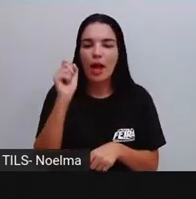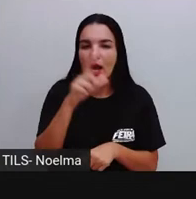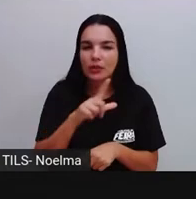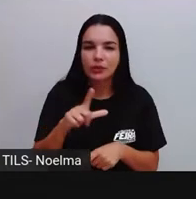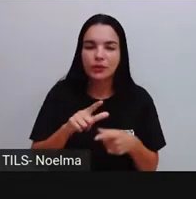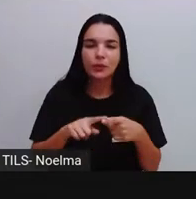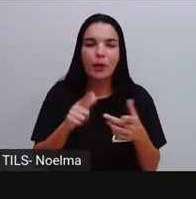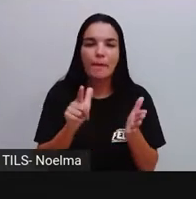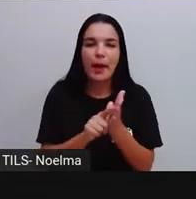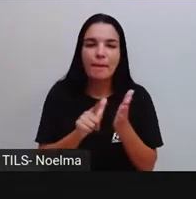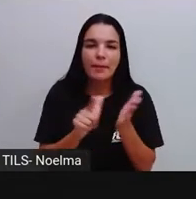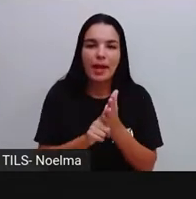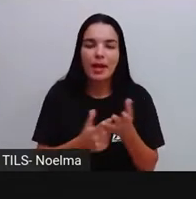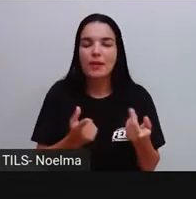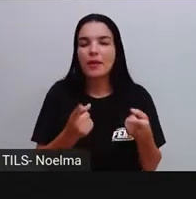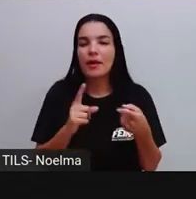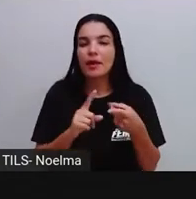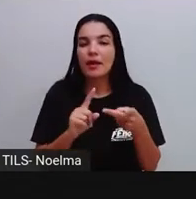isopor,